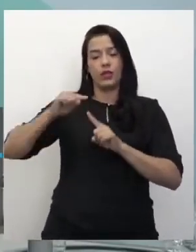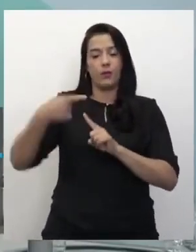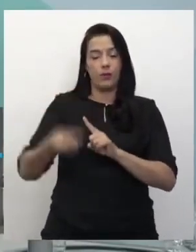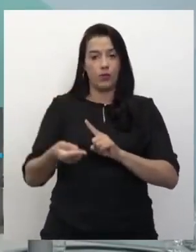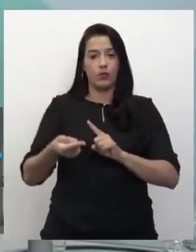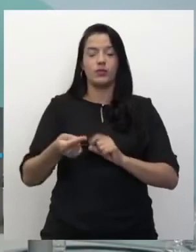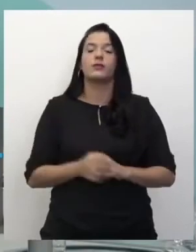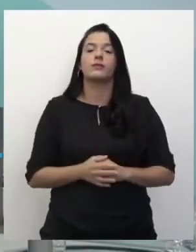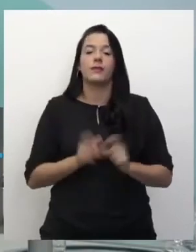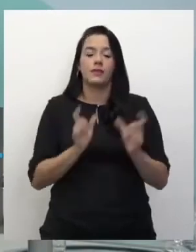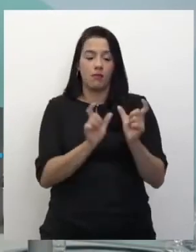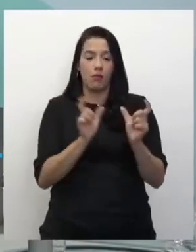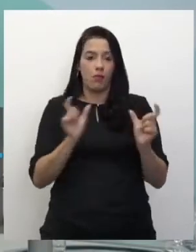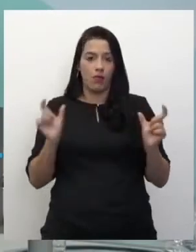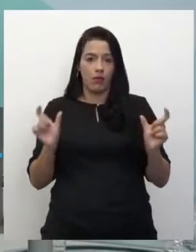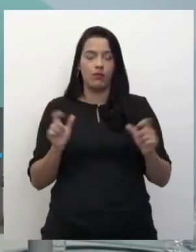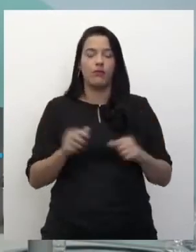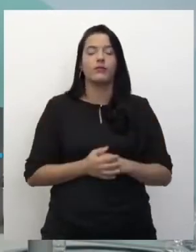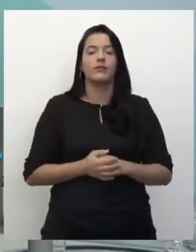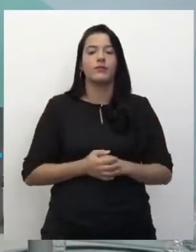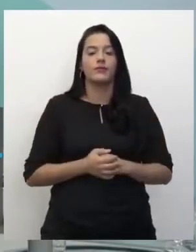colocou vida e quarentena.